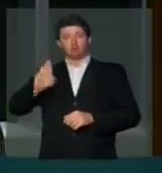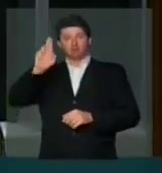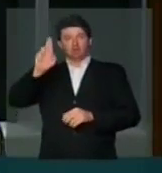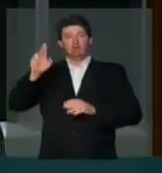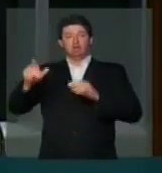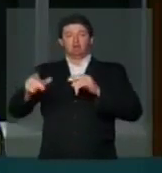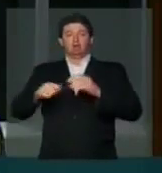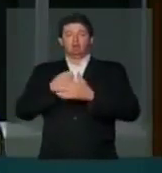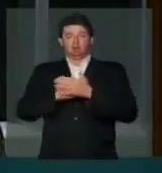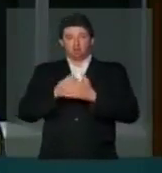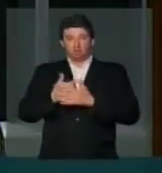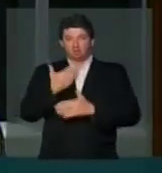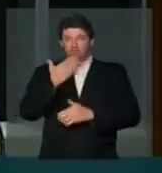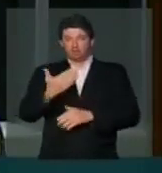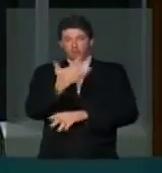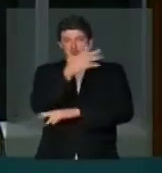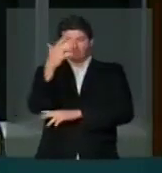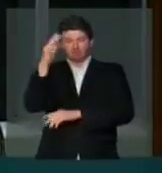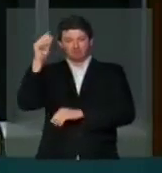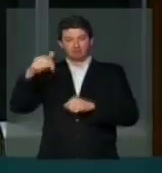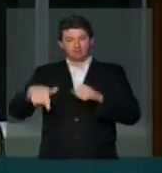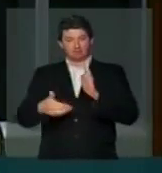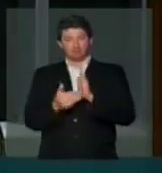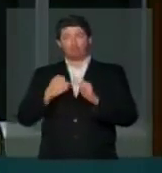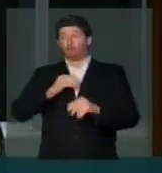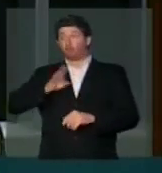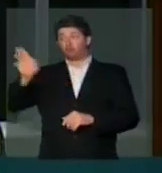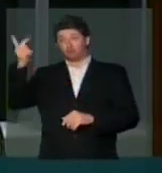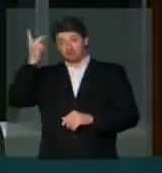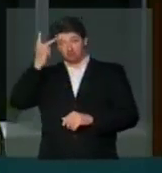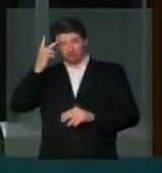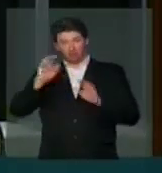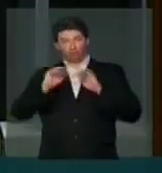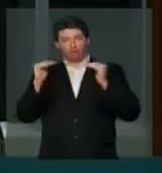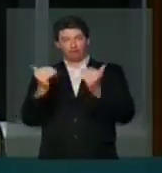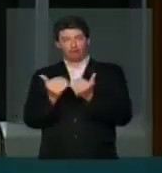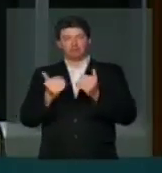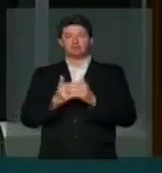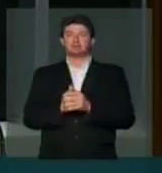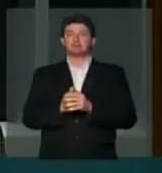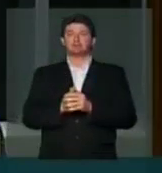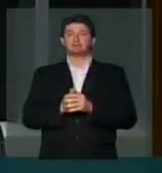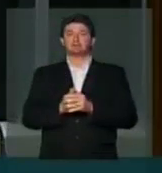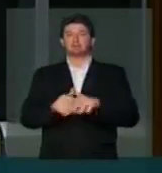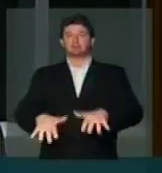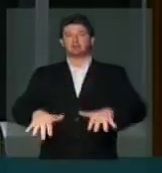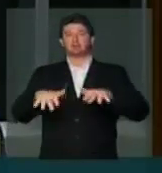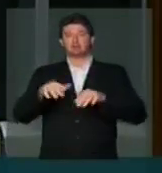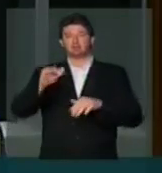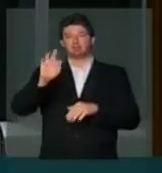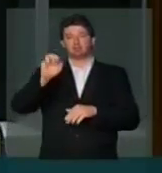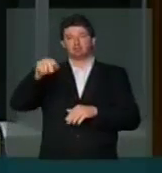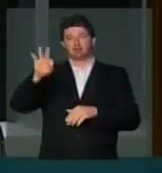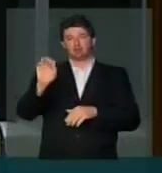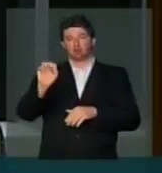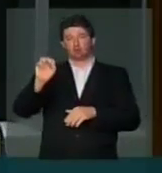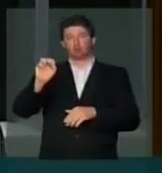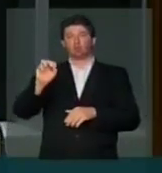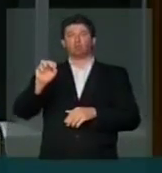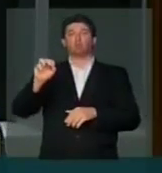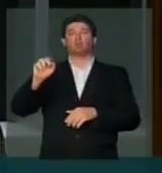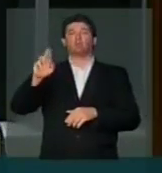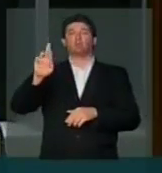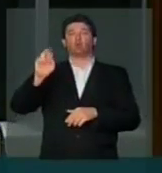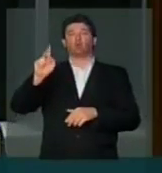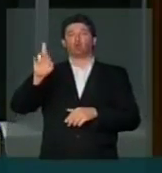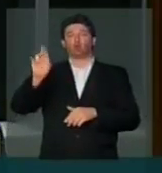a Frente Ambientalista da Câmara, estive em São Paulo numa conferência realizada no auditório Franco Motoro, organizada pela